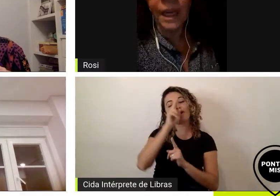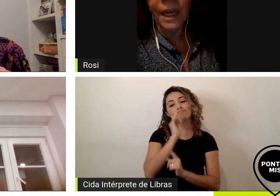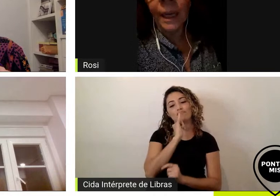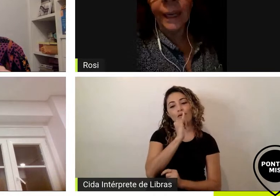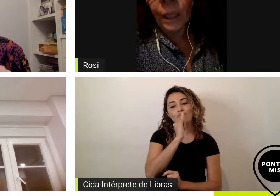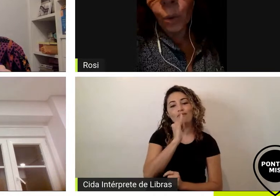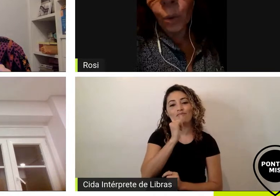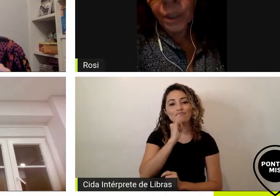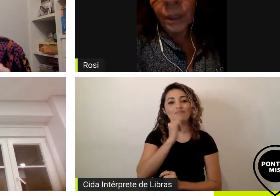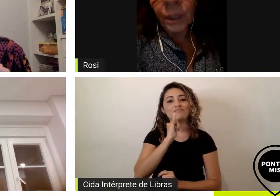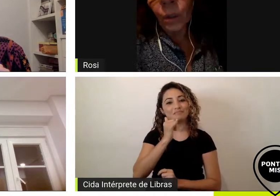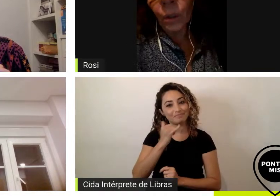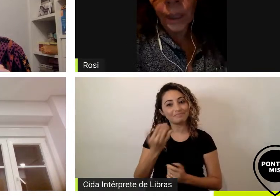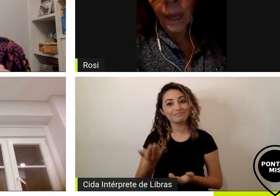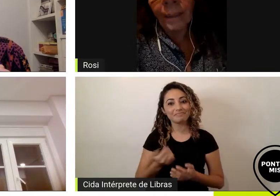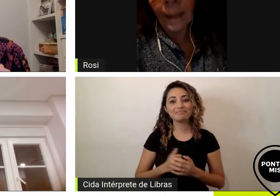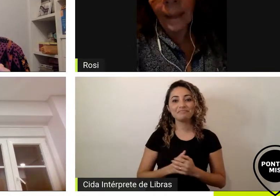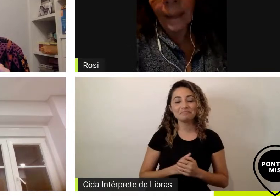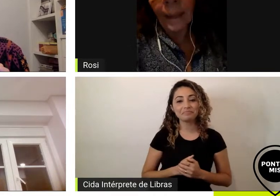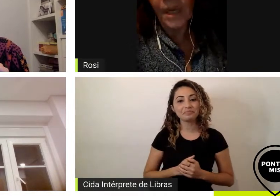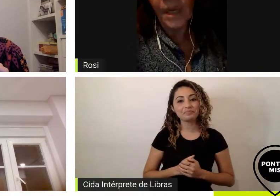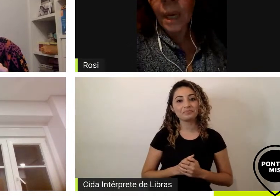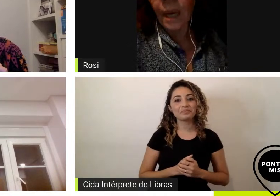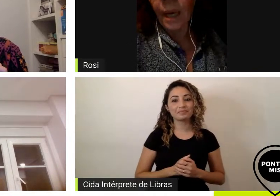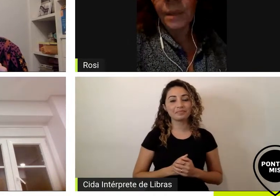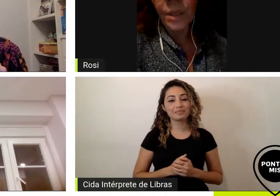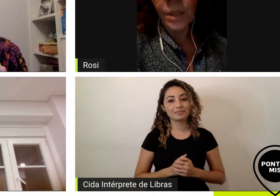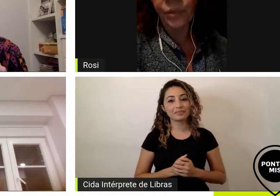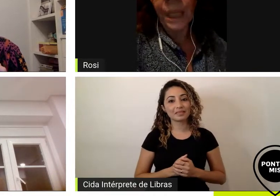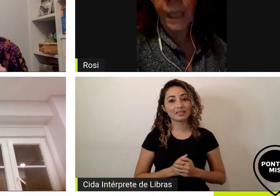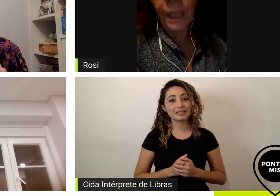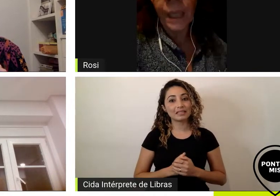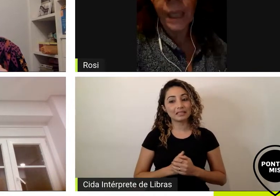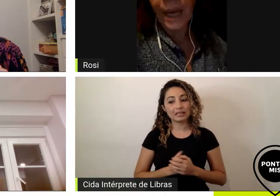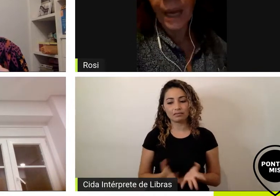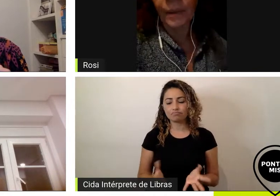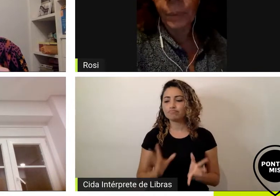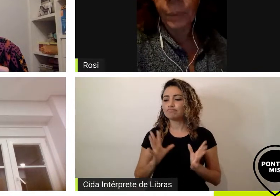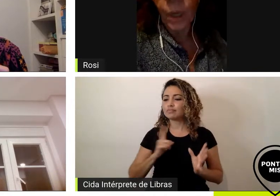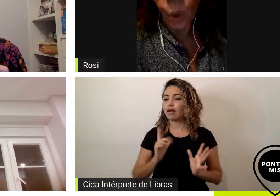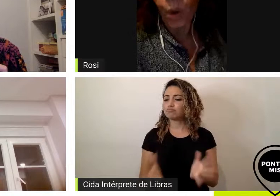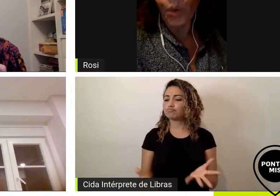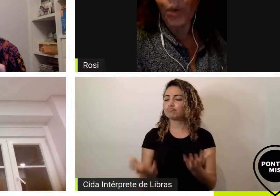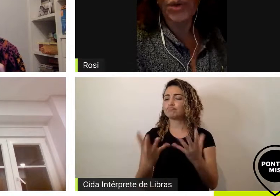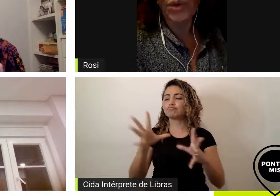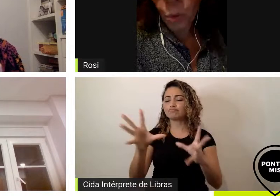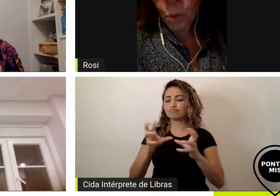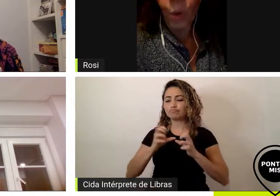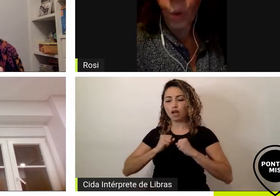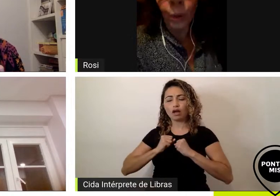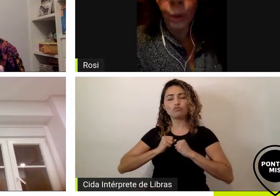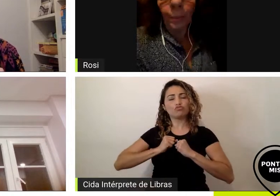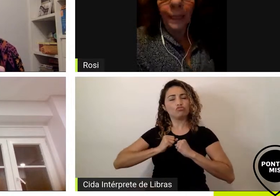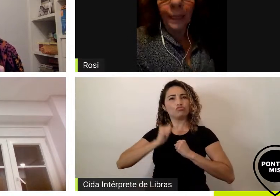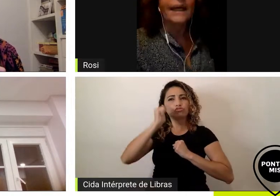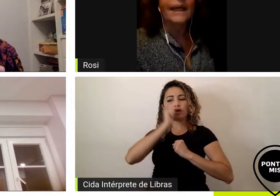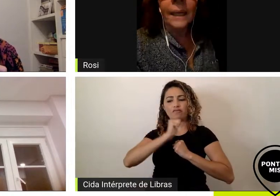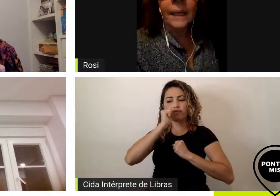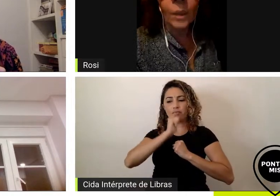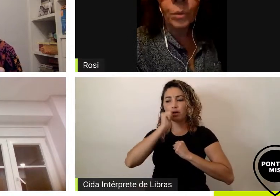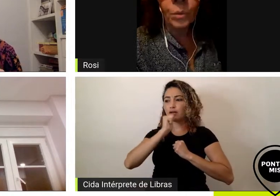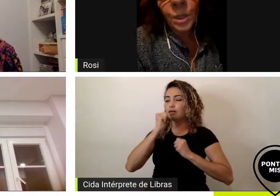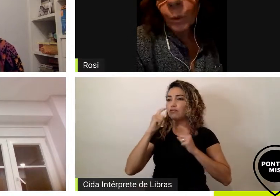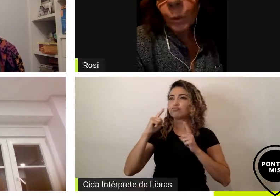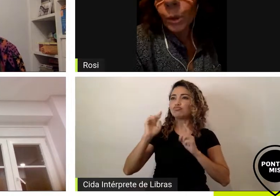e ela tem em si essa coisa do feminino da mulher que sempre lutou muito que sempre sofreu muito também então